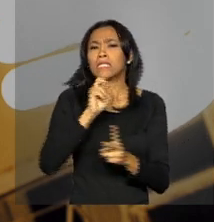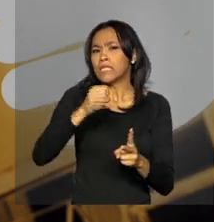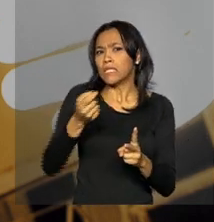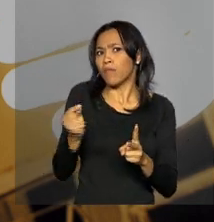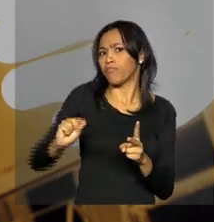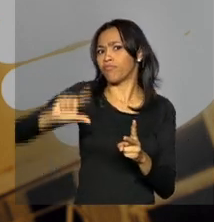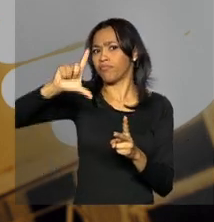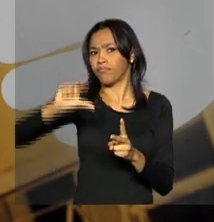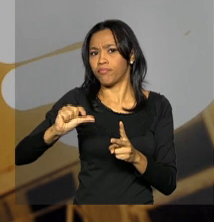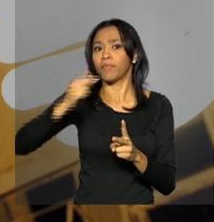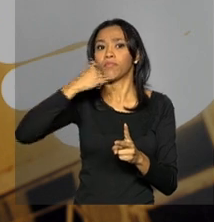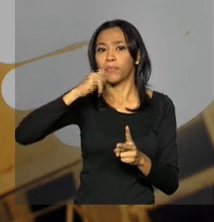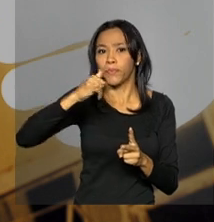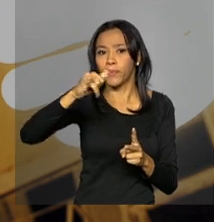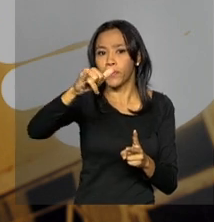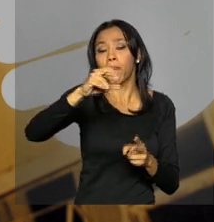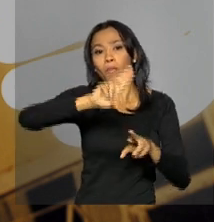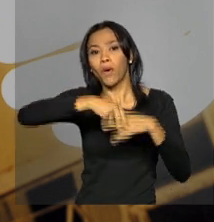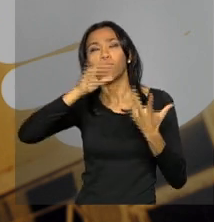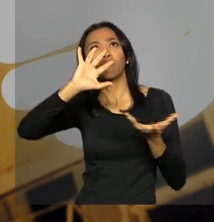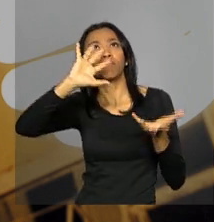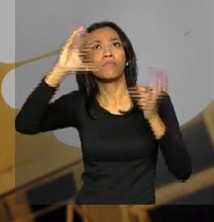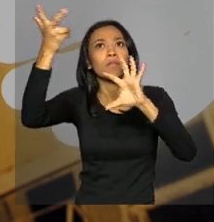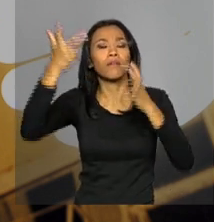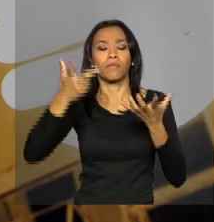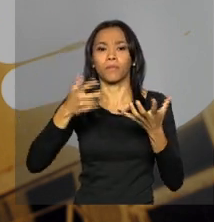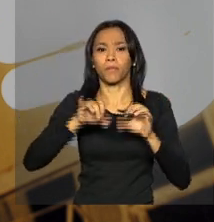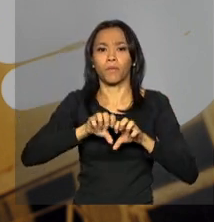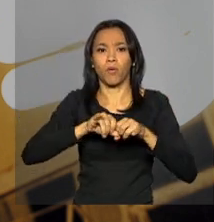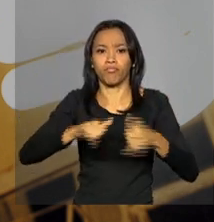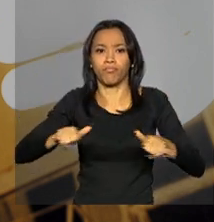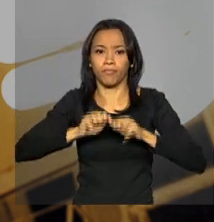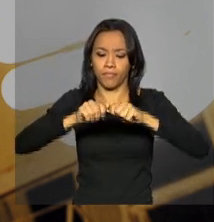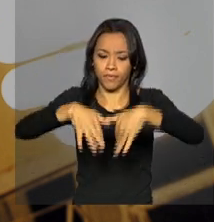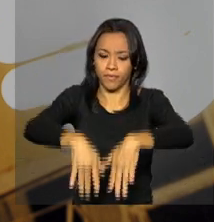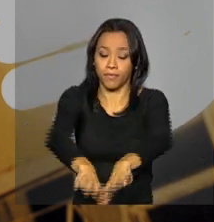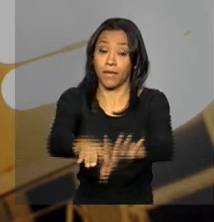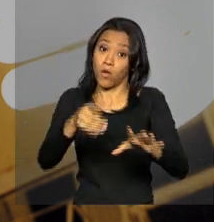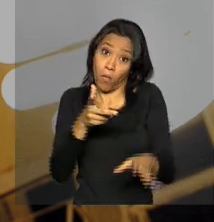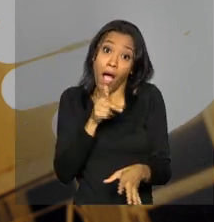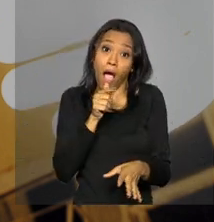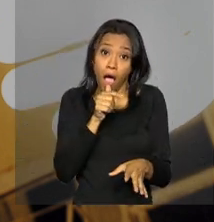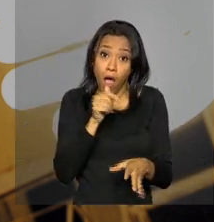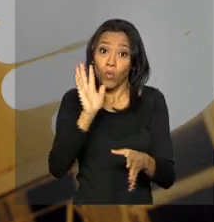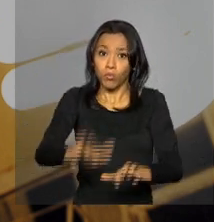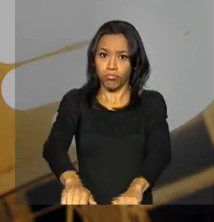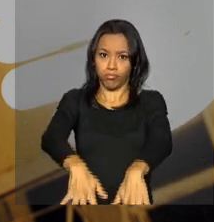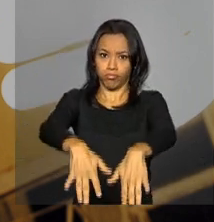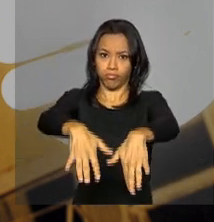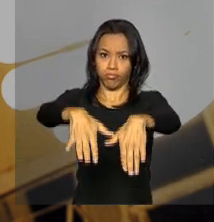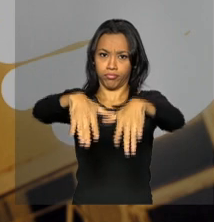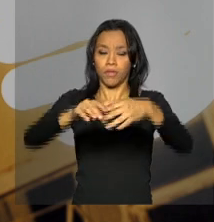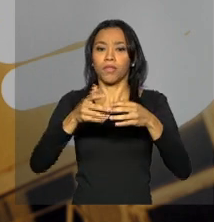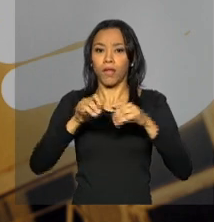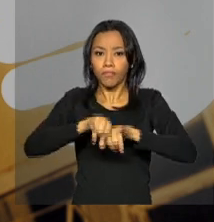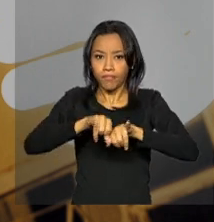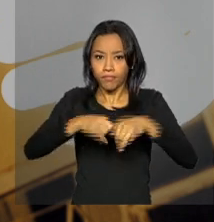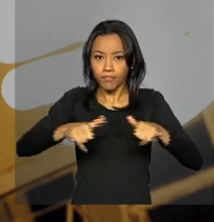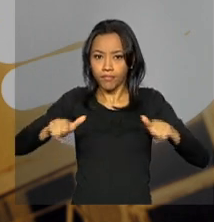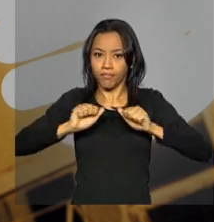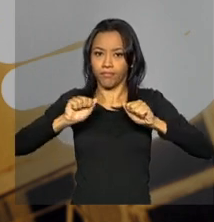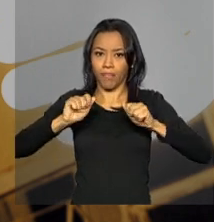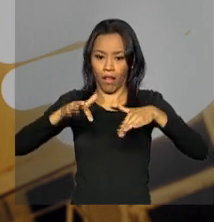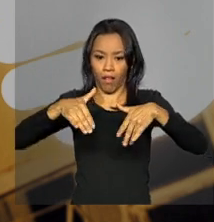mais ou menos em função das condições de geração de eletricidade, como o nível de água dos reservatórios das hidrelétricas e o